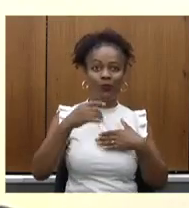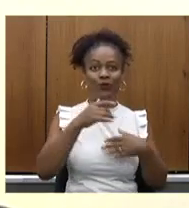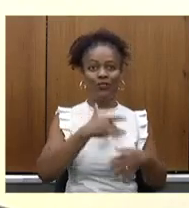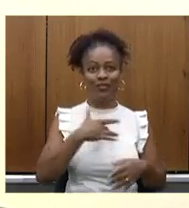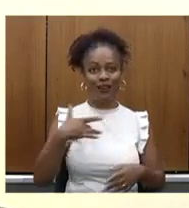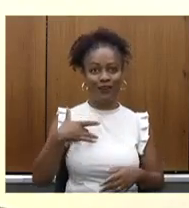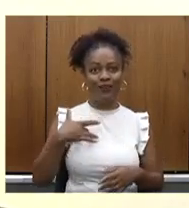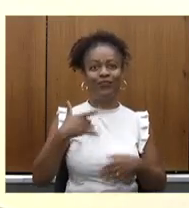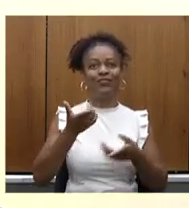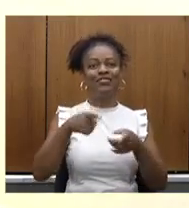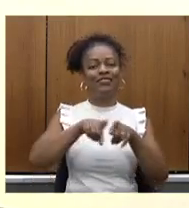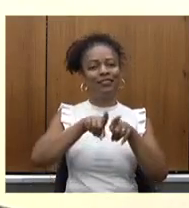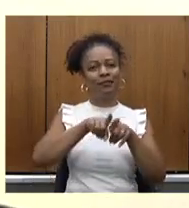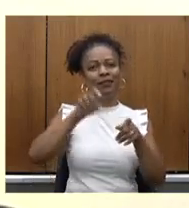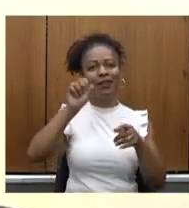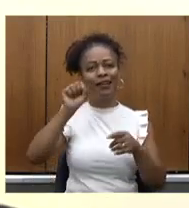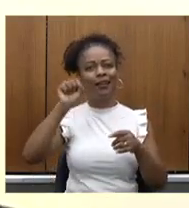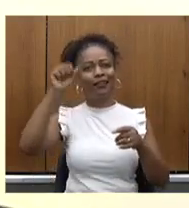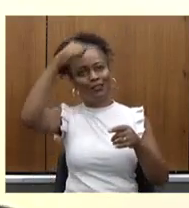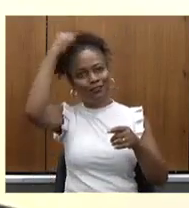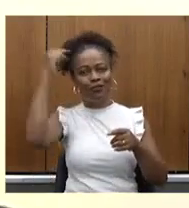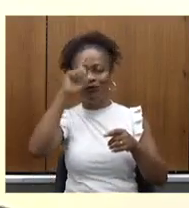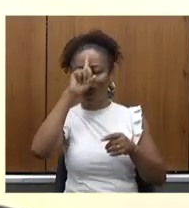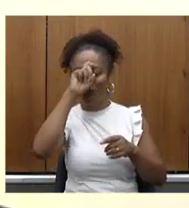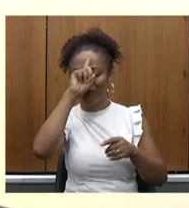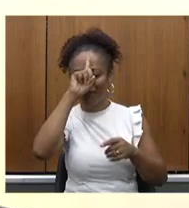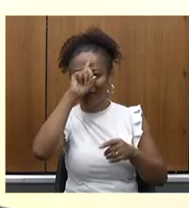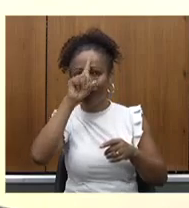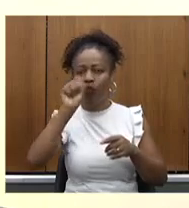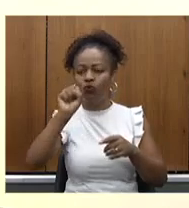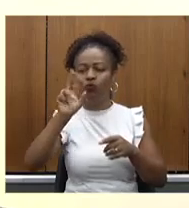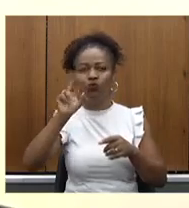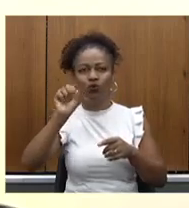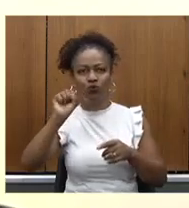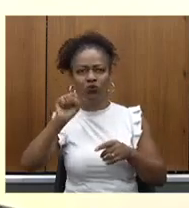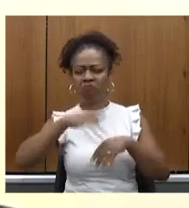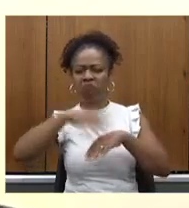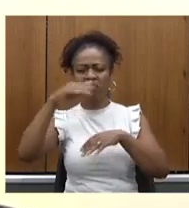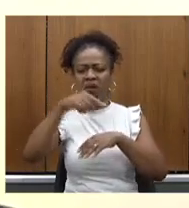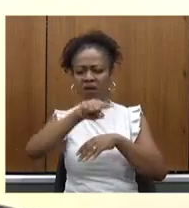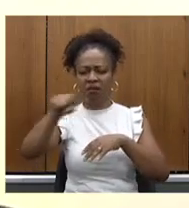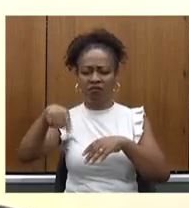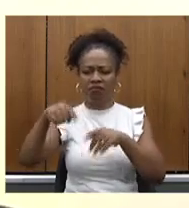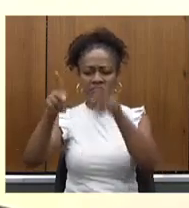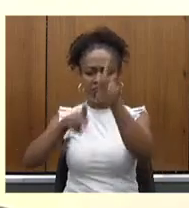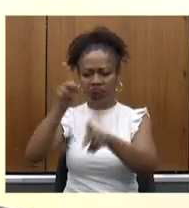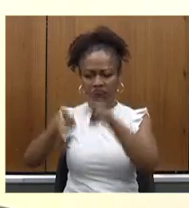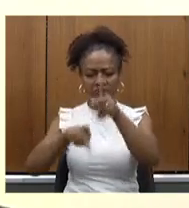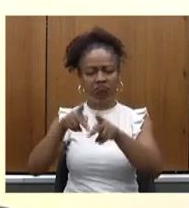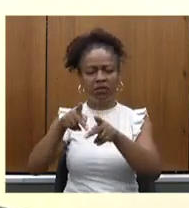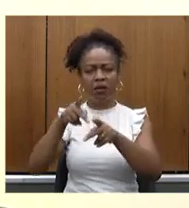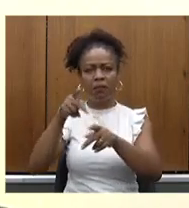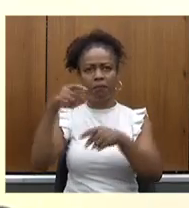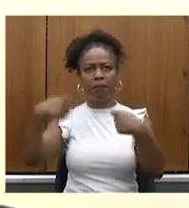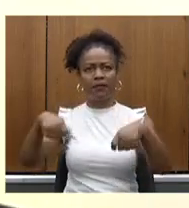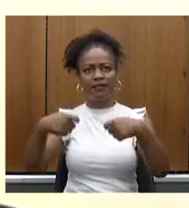nas santas casas, no SUS para quem mais precisa. Segundo, secretário, o senhor falou dessa